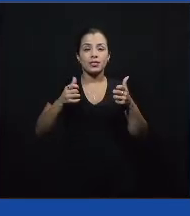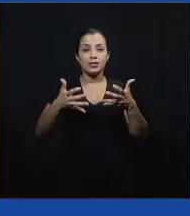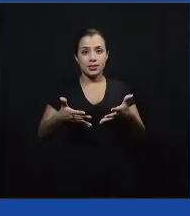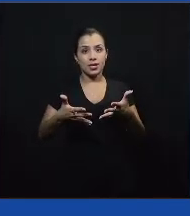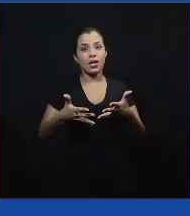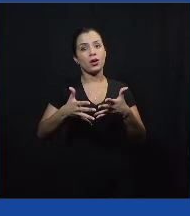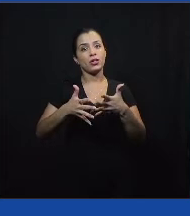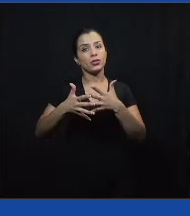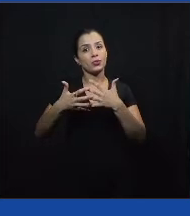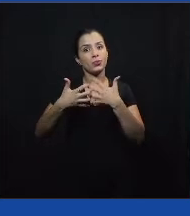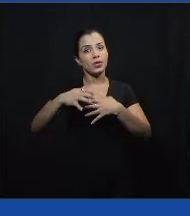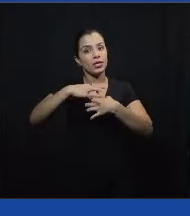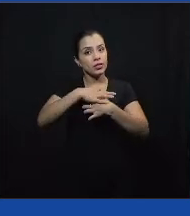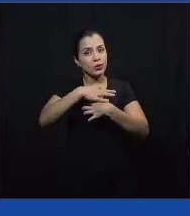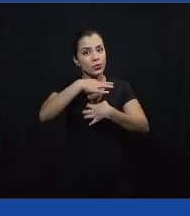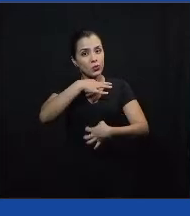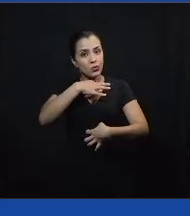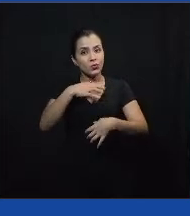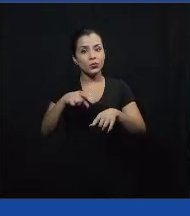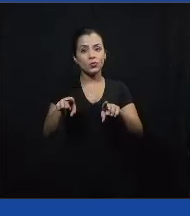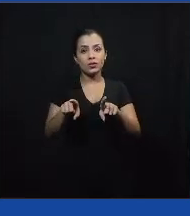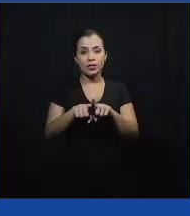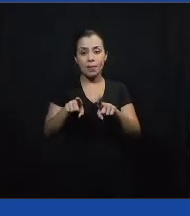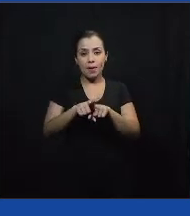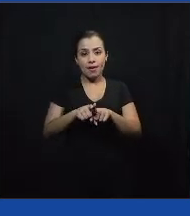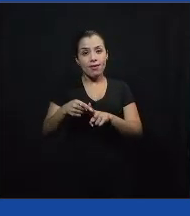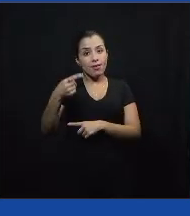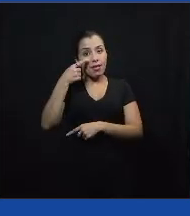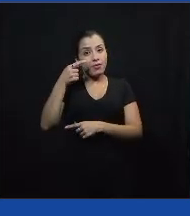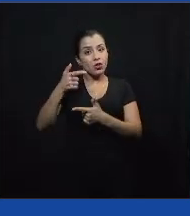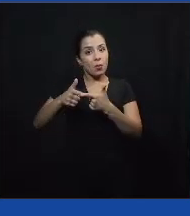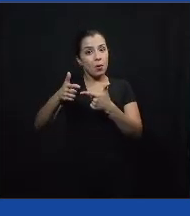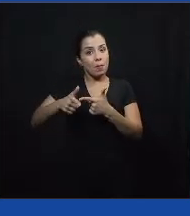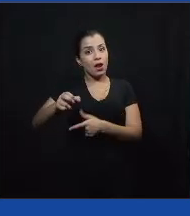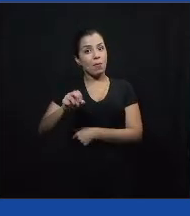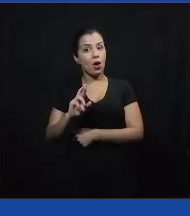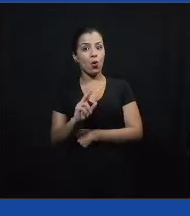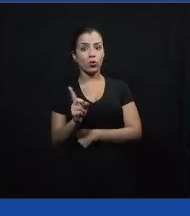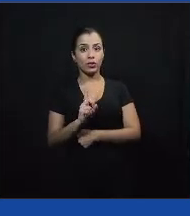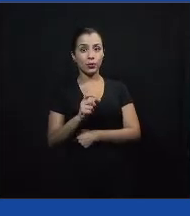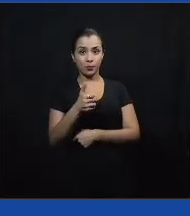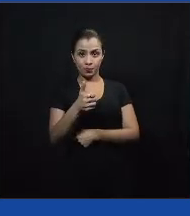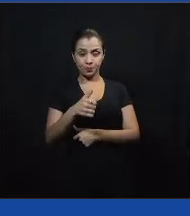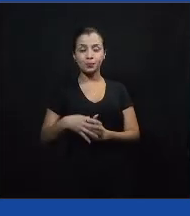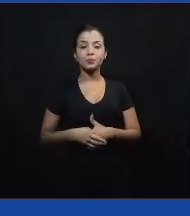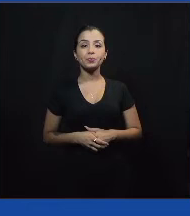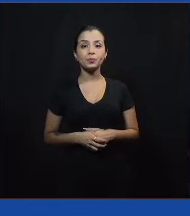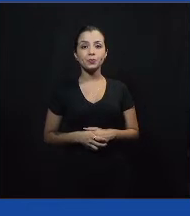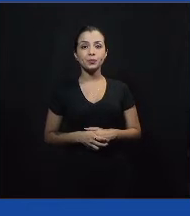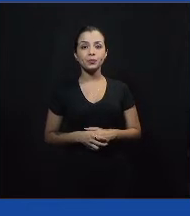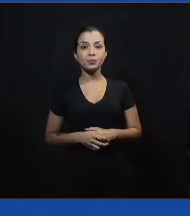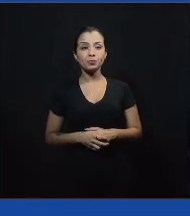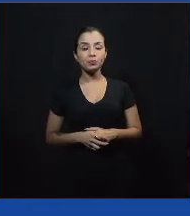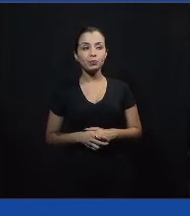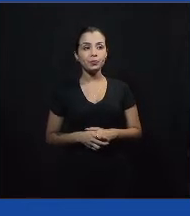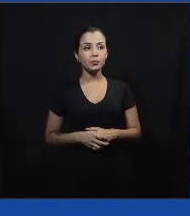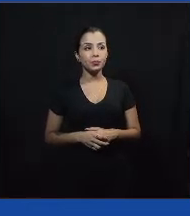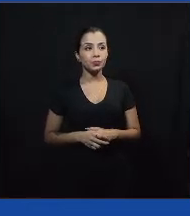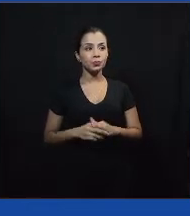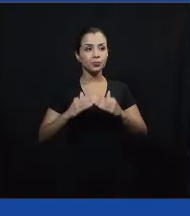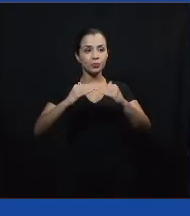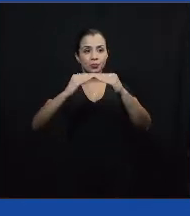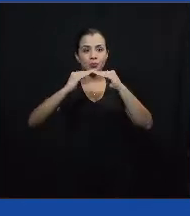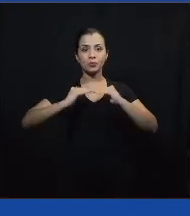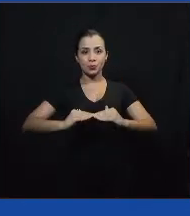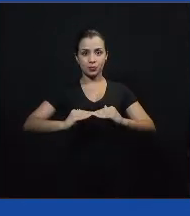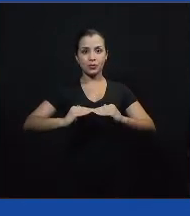executivo, judiciário que tenha atuado no problema ou não. E a segunda metade do Canvas nos auxilia a elaborar